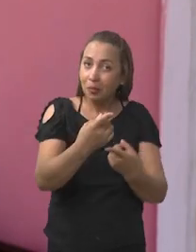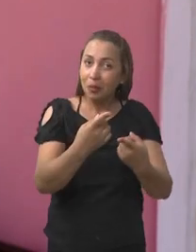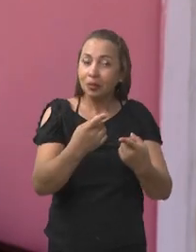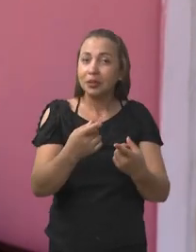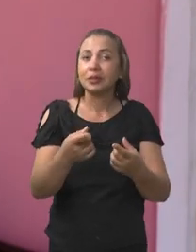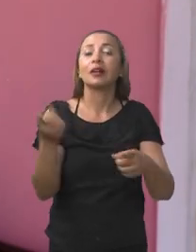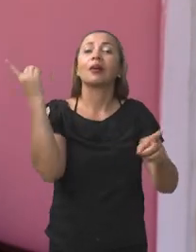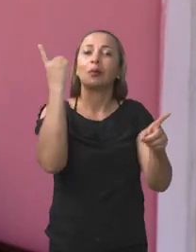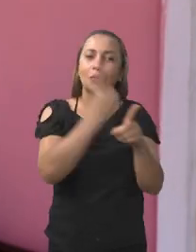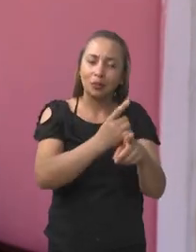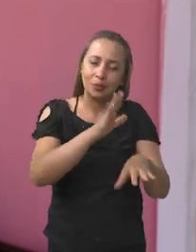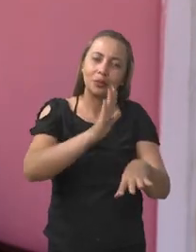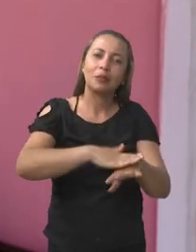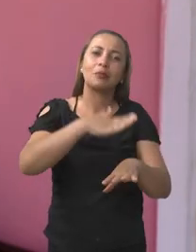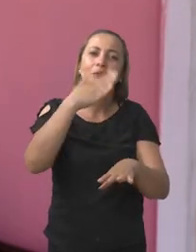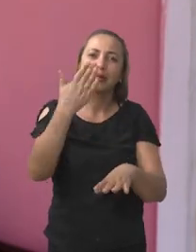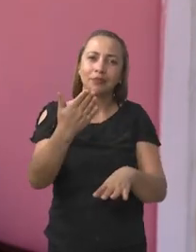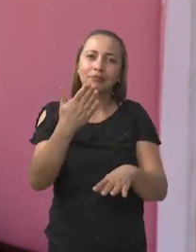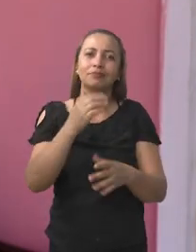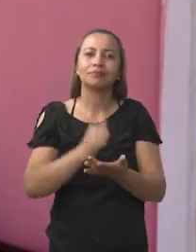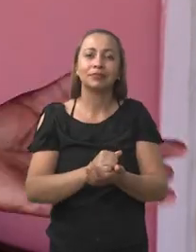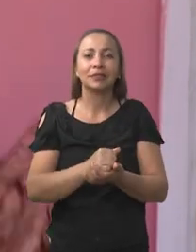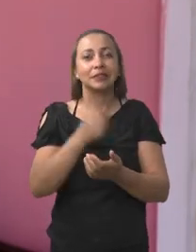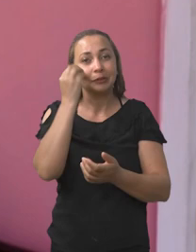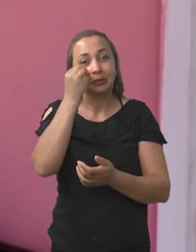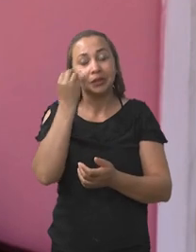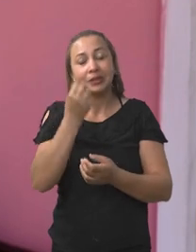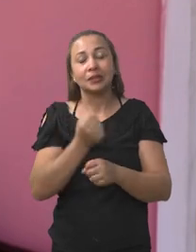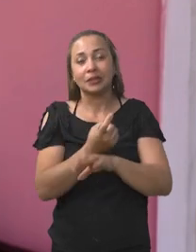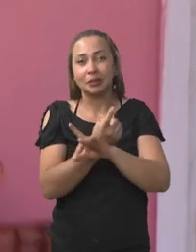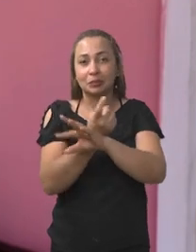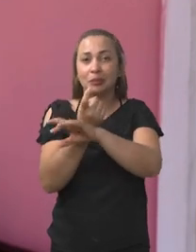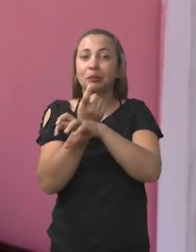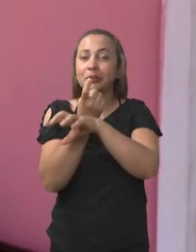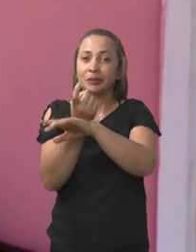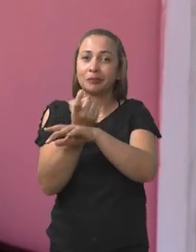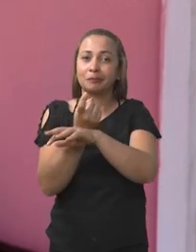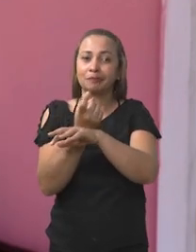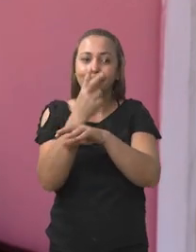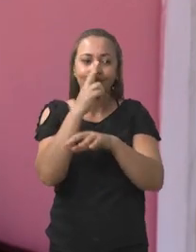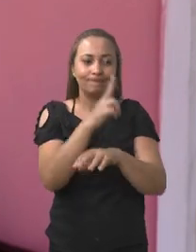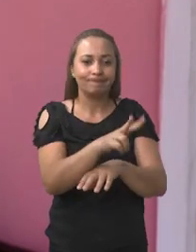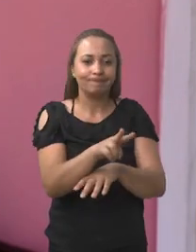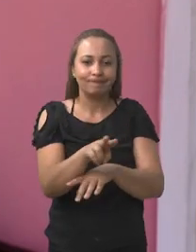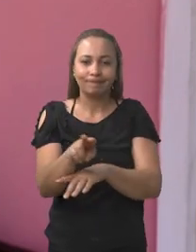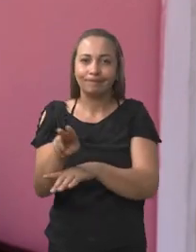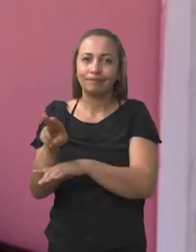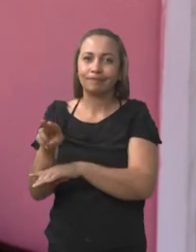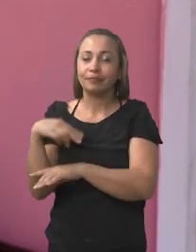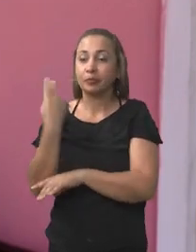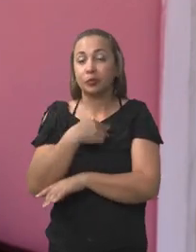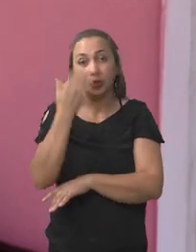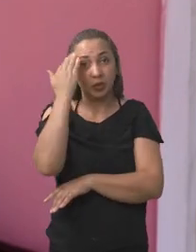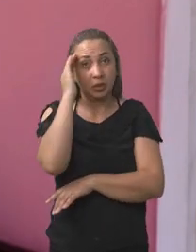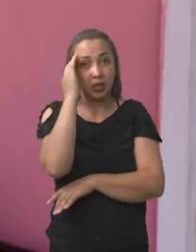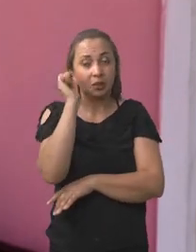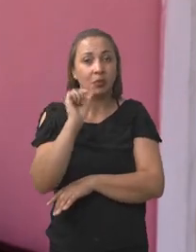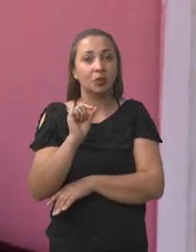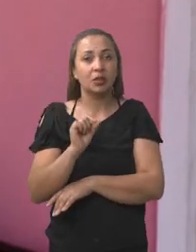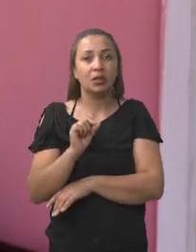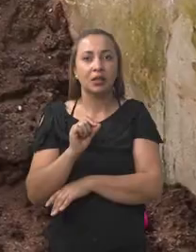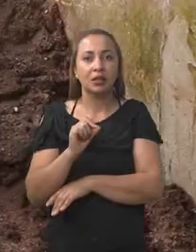tivemos de novo experiência com esse bicho. Voltou a aparecer de novo. Aí nós entendemos que